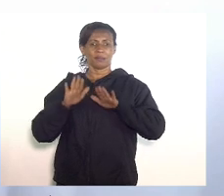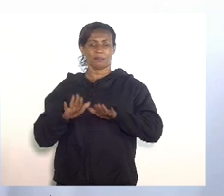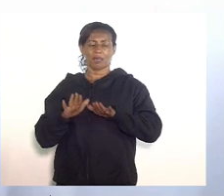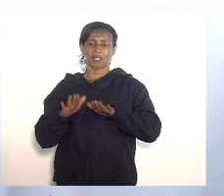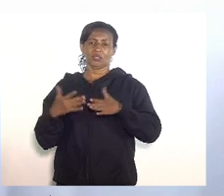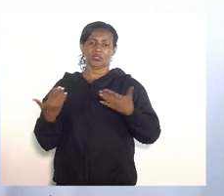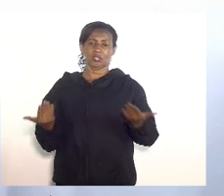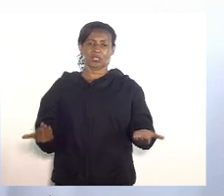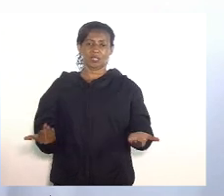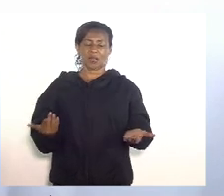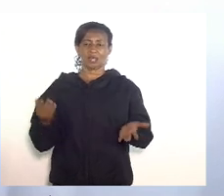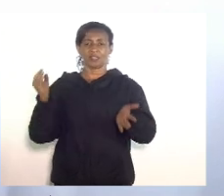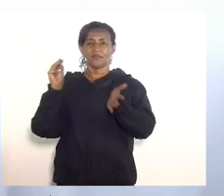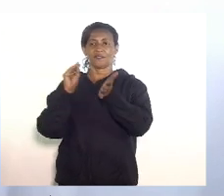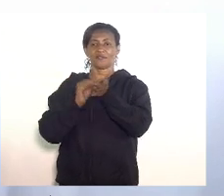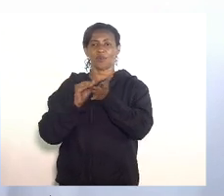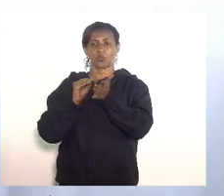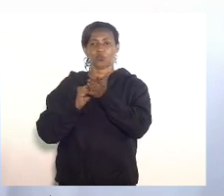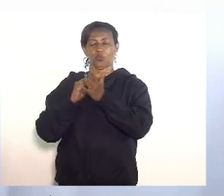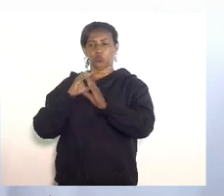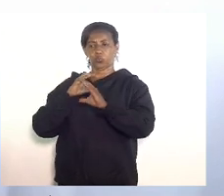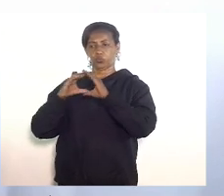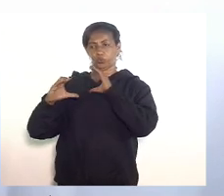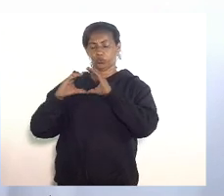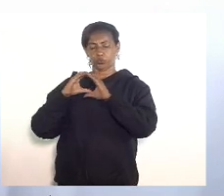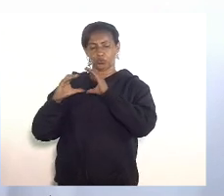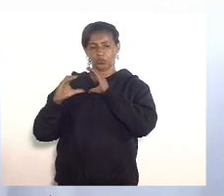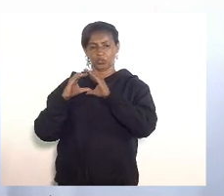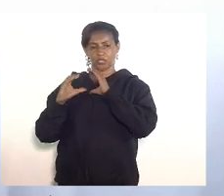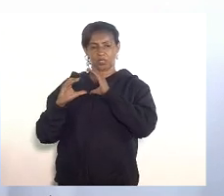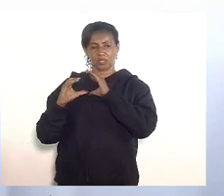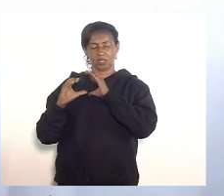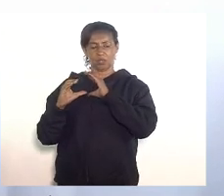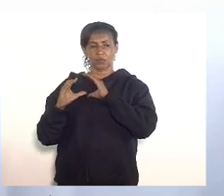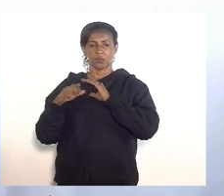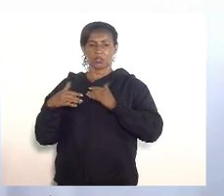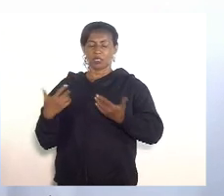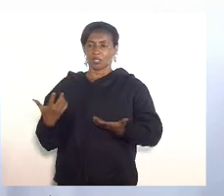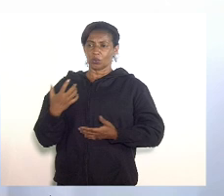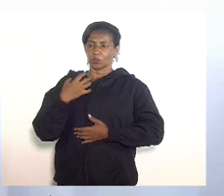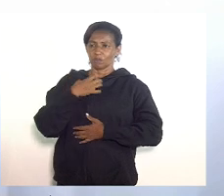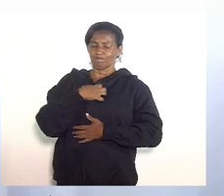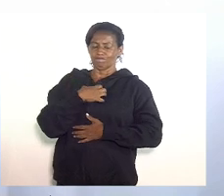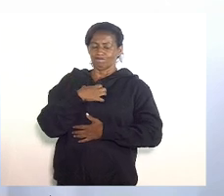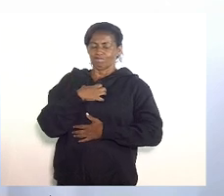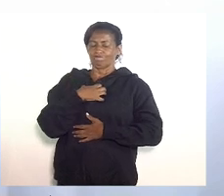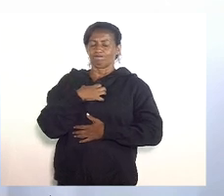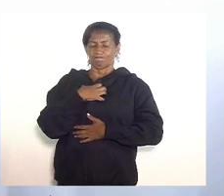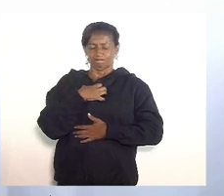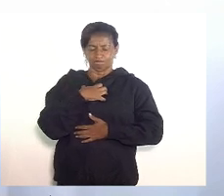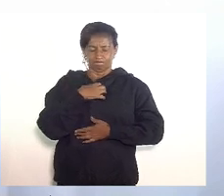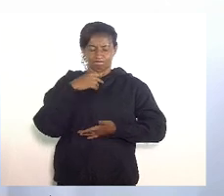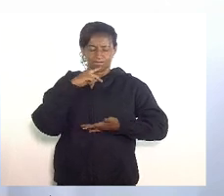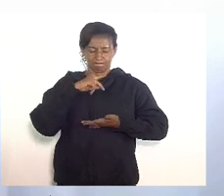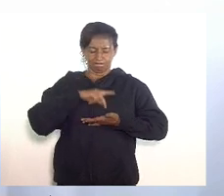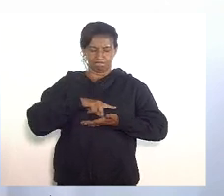obviamente não houve a possibilidade de conciliação e eu fiquei profundamente